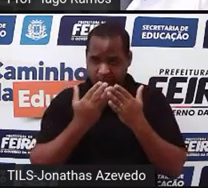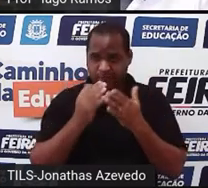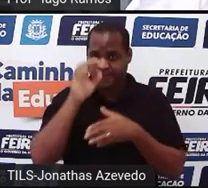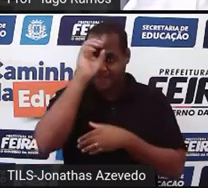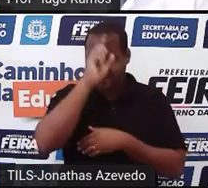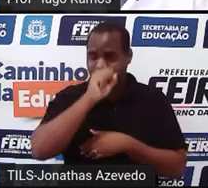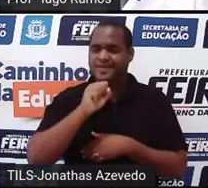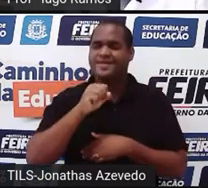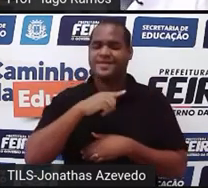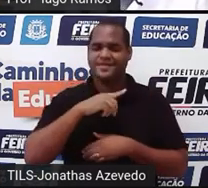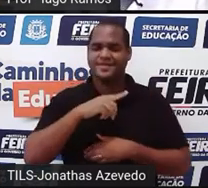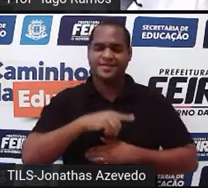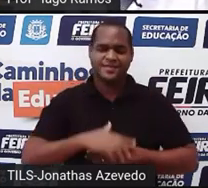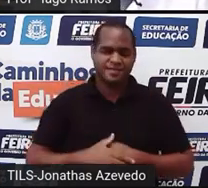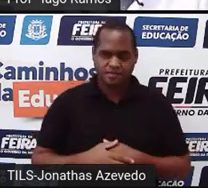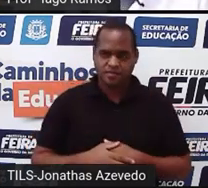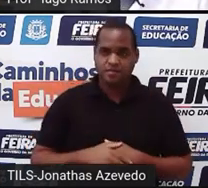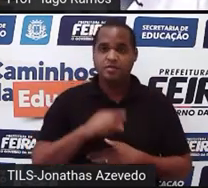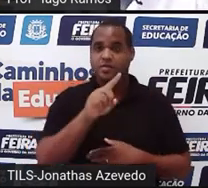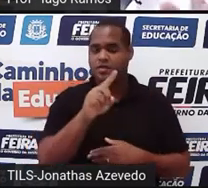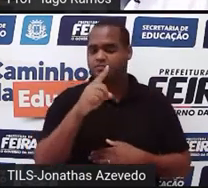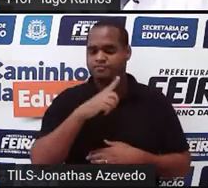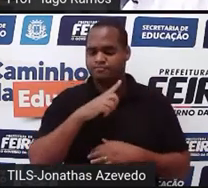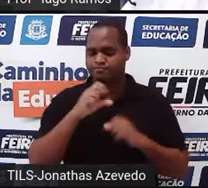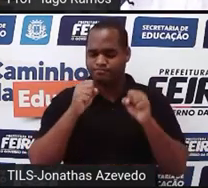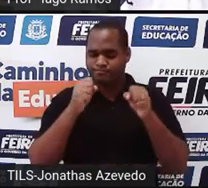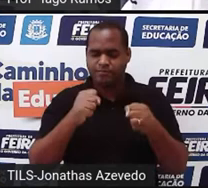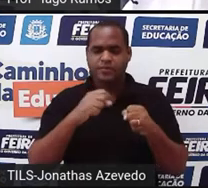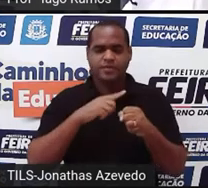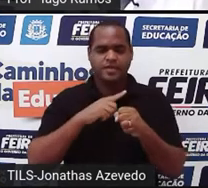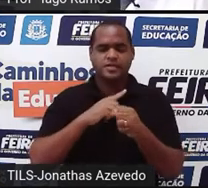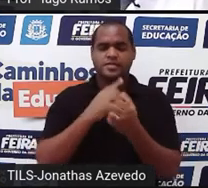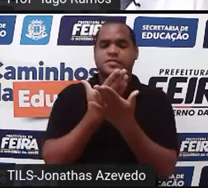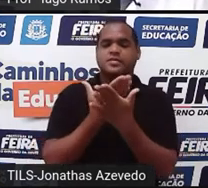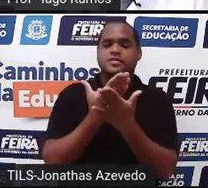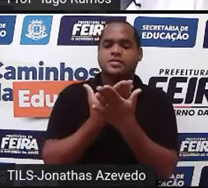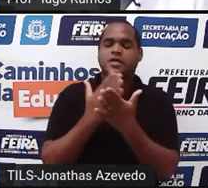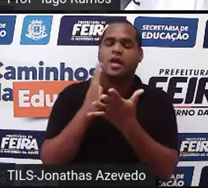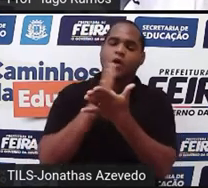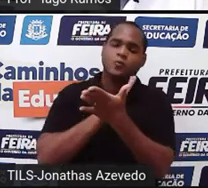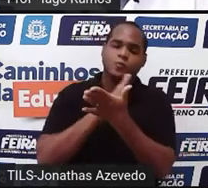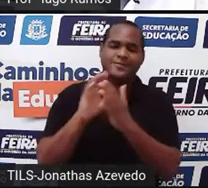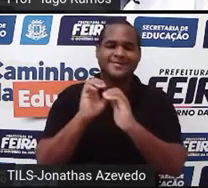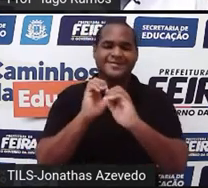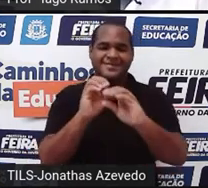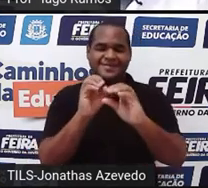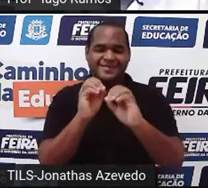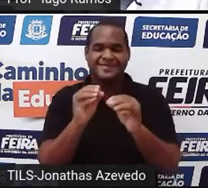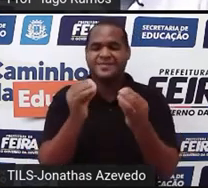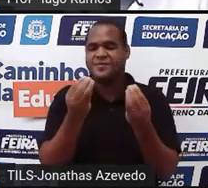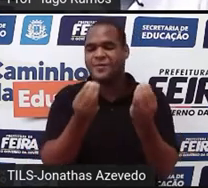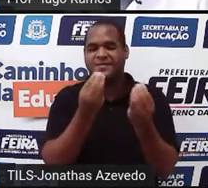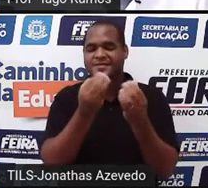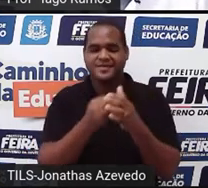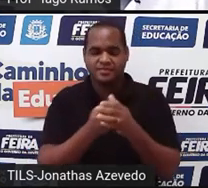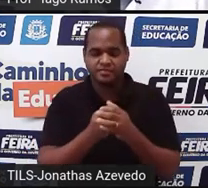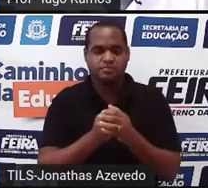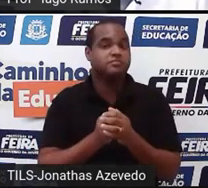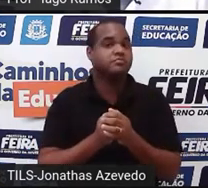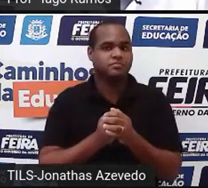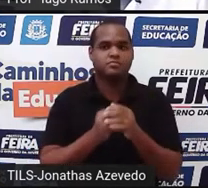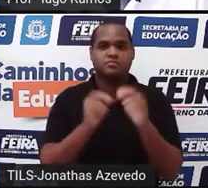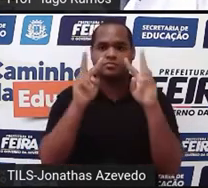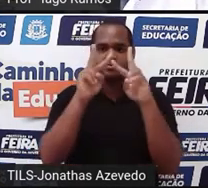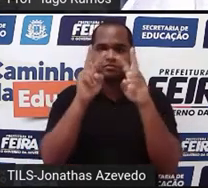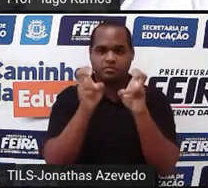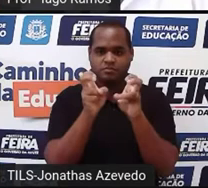Uma coisa que a gente já vem estudando aí ao longo de algumas aulas. Pois é, né? Esse tema, tá?